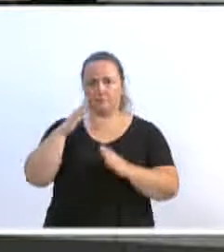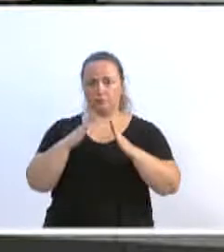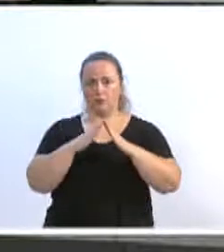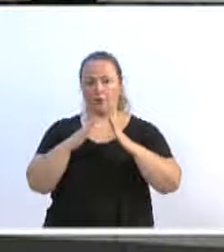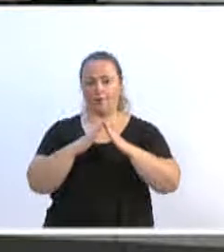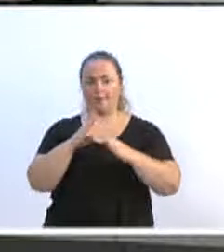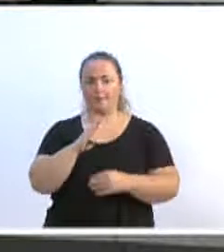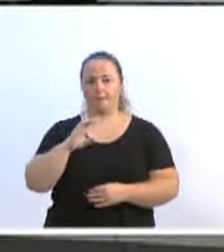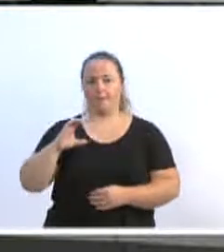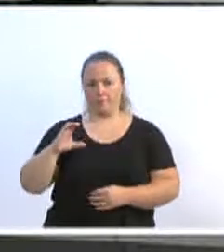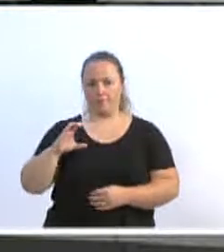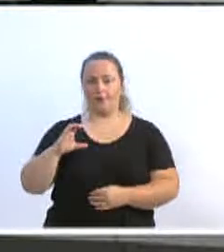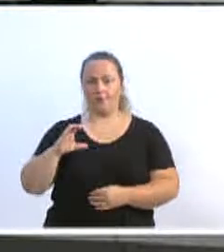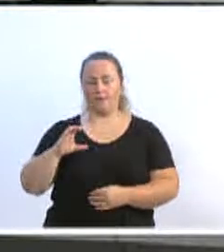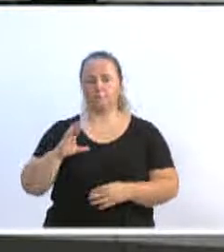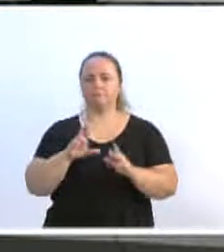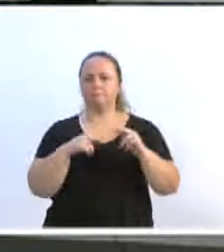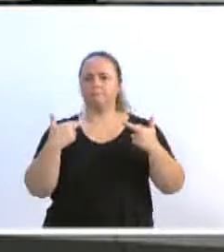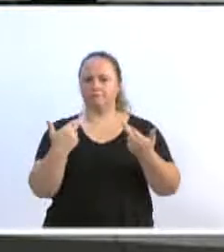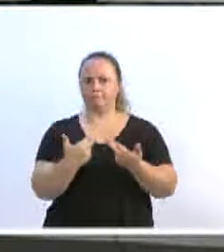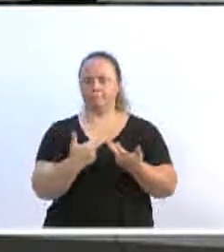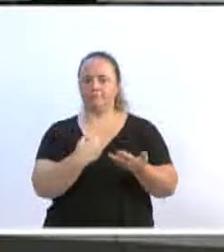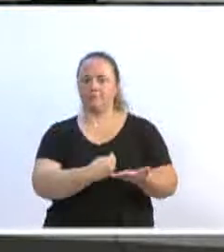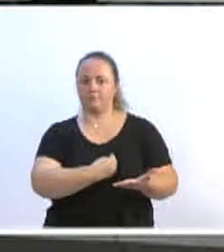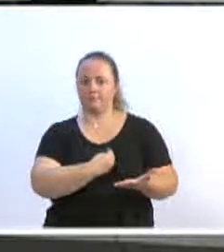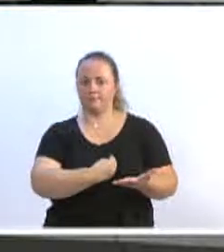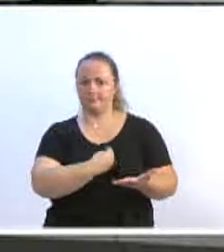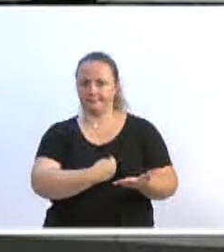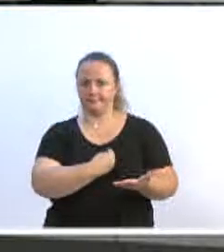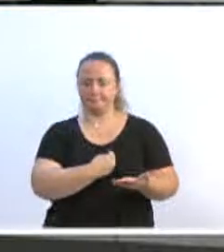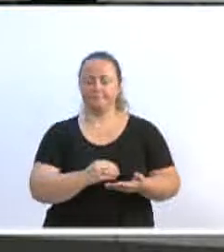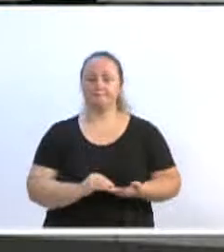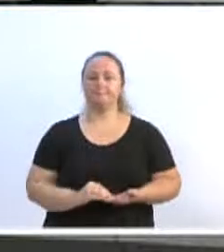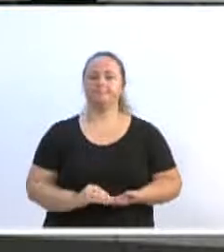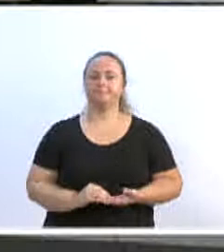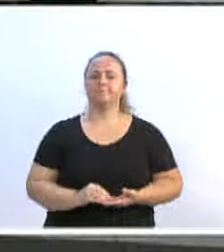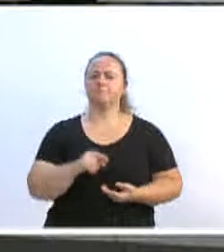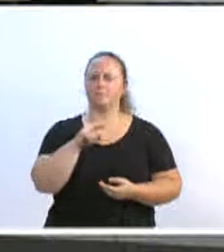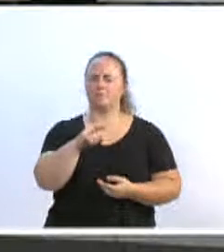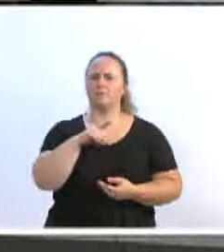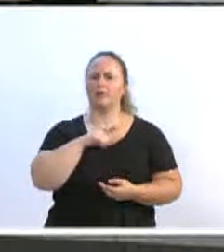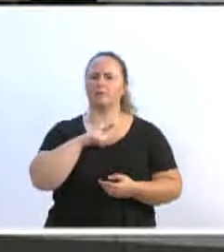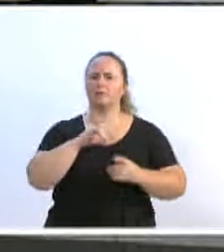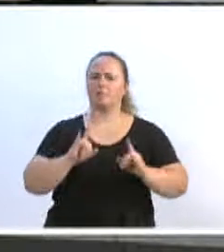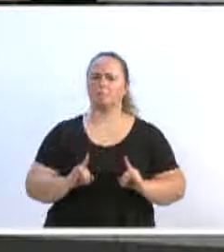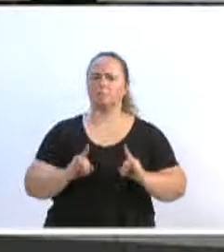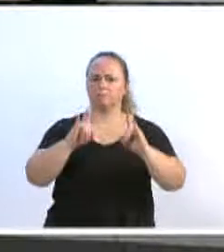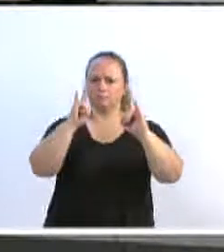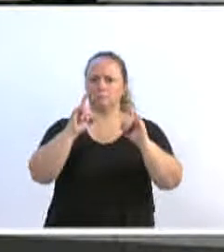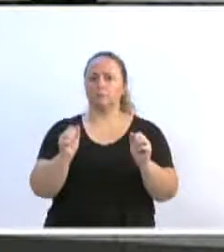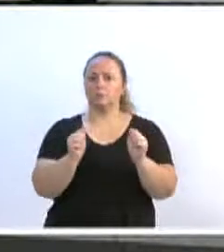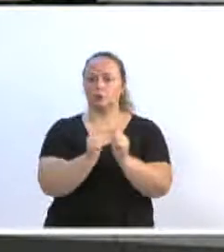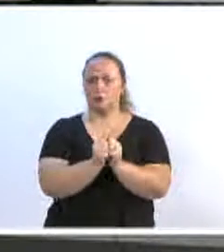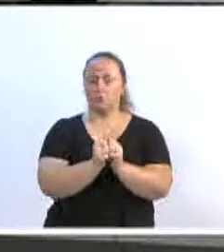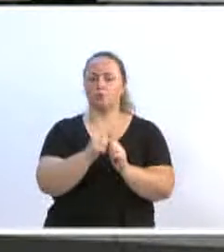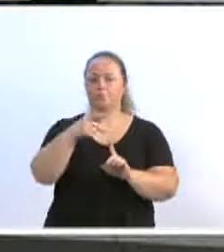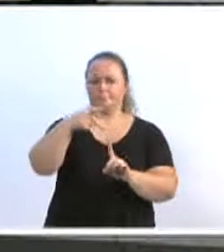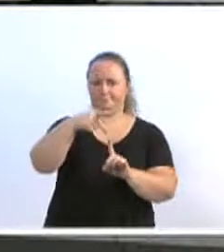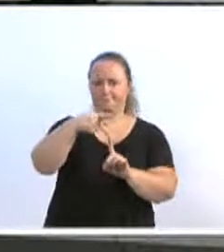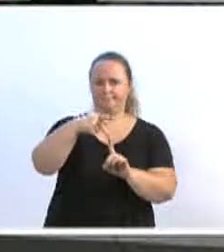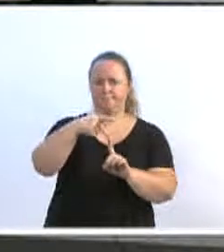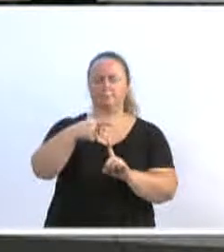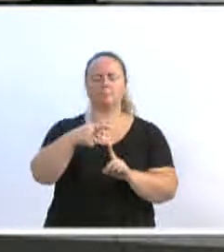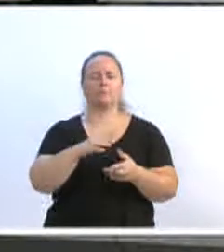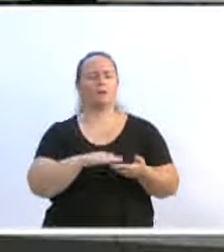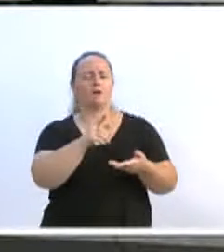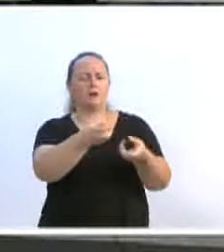na reunião, em uma reunião em Brusque, e aí ele tem um apartamento aqui na Ponta Aguda e ele disse, olha,